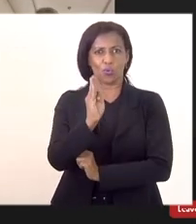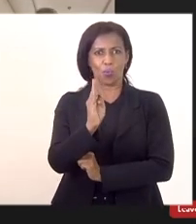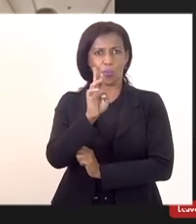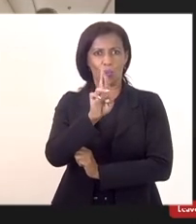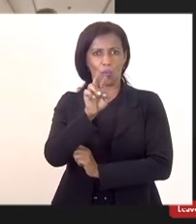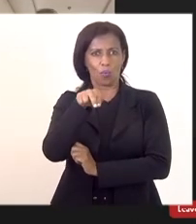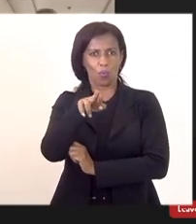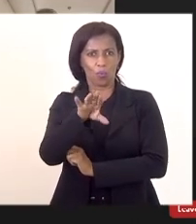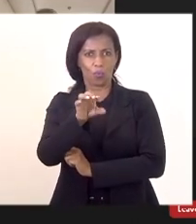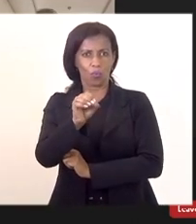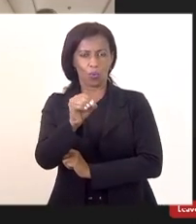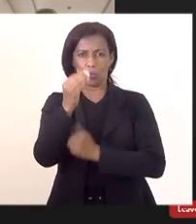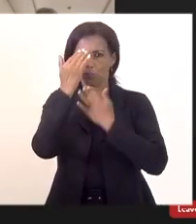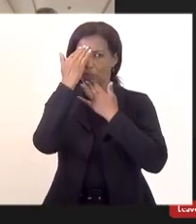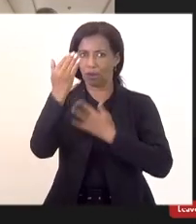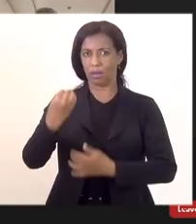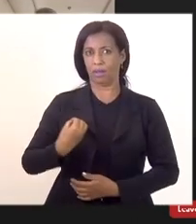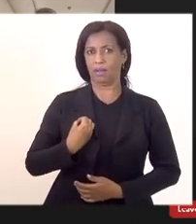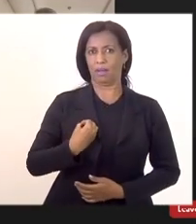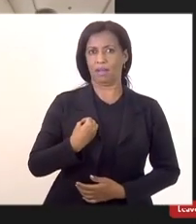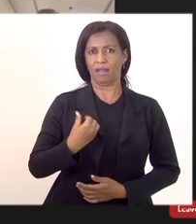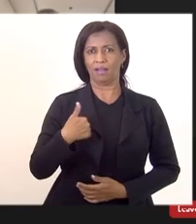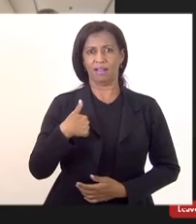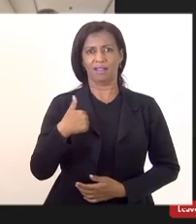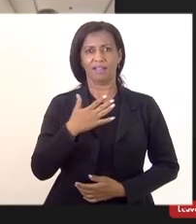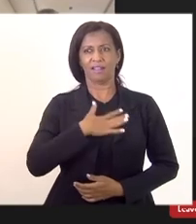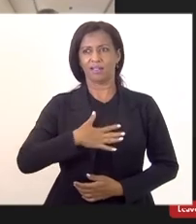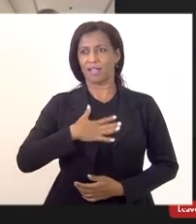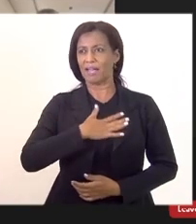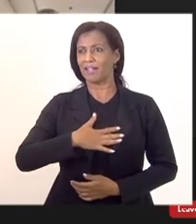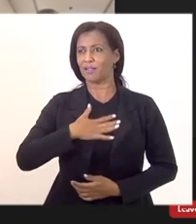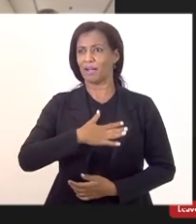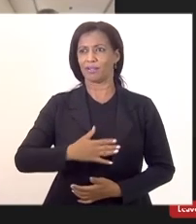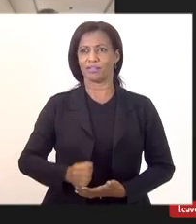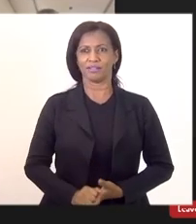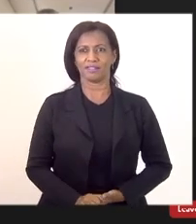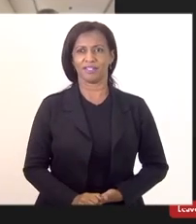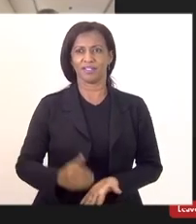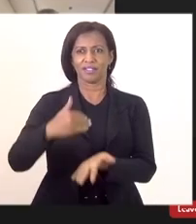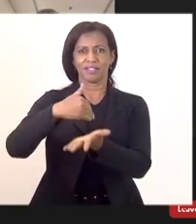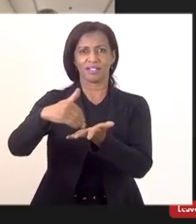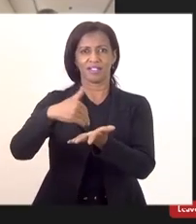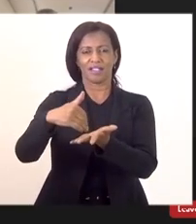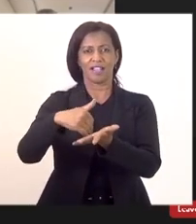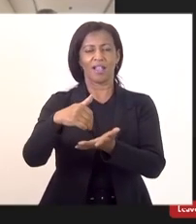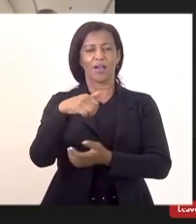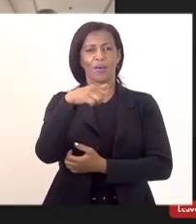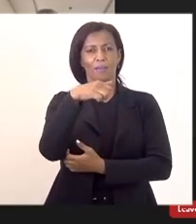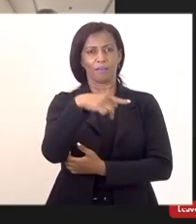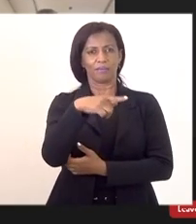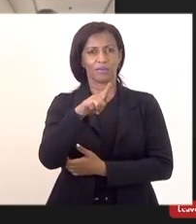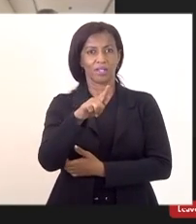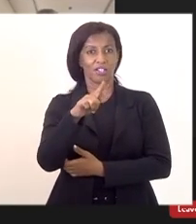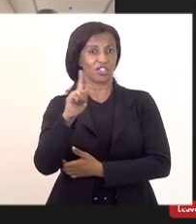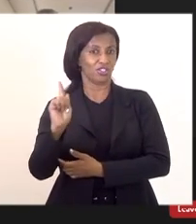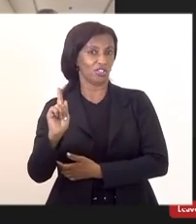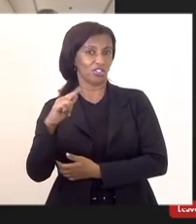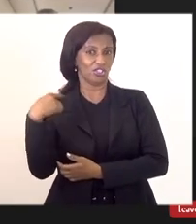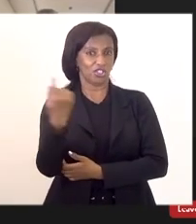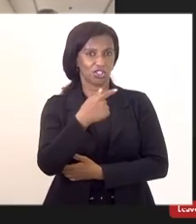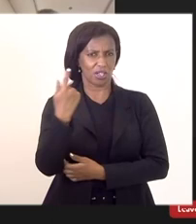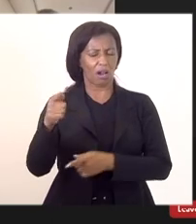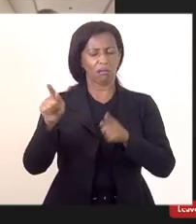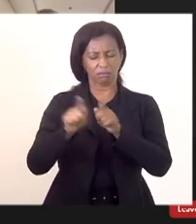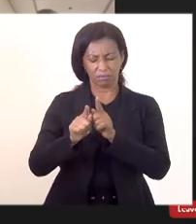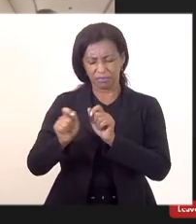presença. Eu agradeço o convite, deputado. Bom dia a todos. O secretário procurador-geral do Estado do Rio de Janeiro tem feito